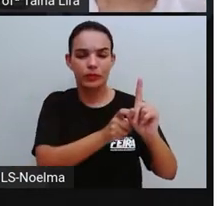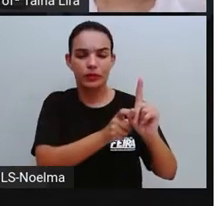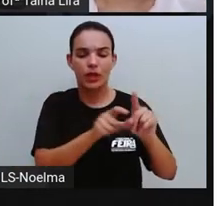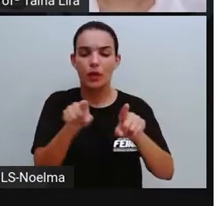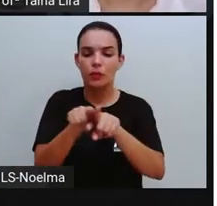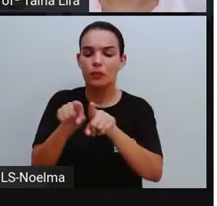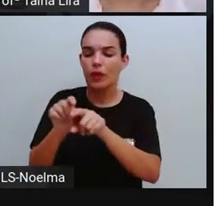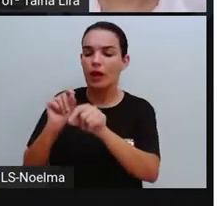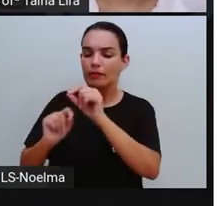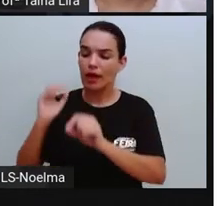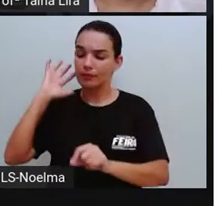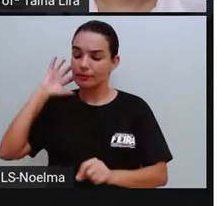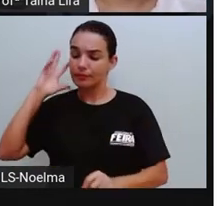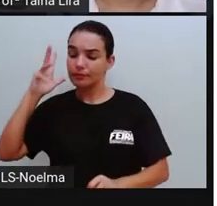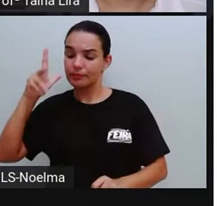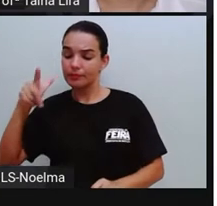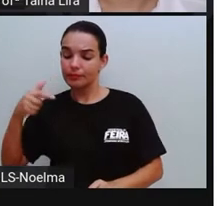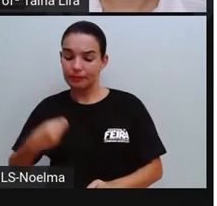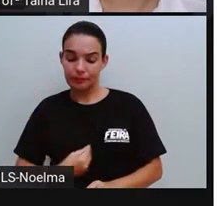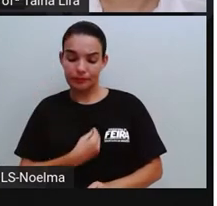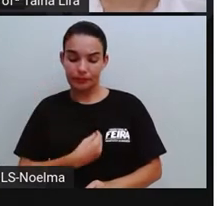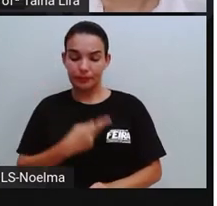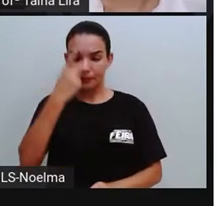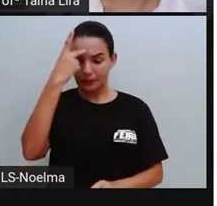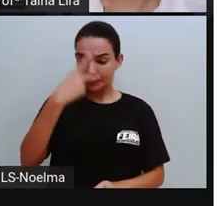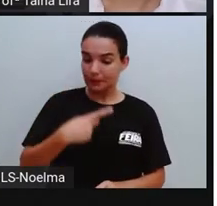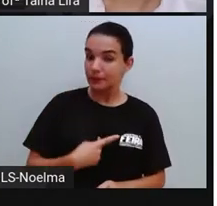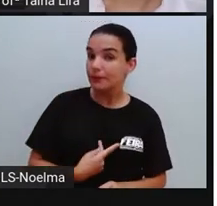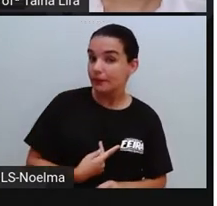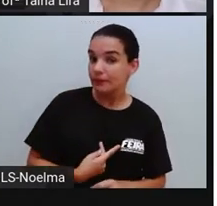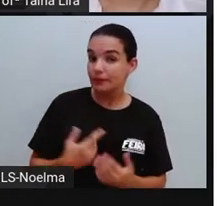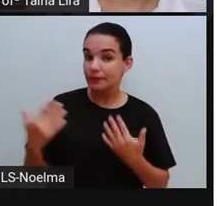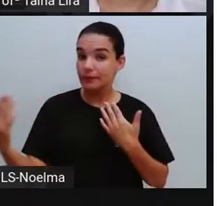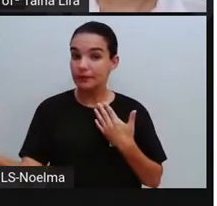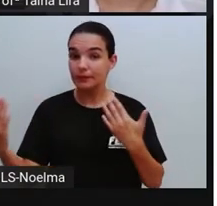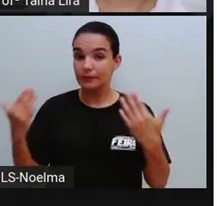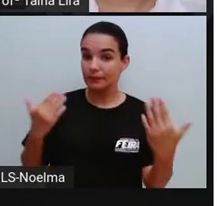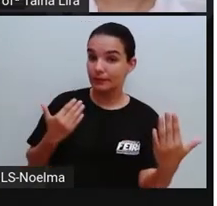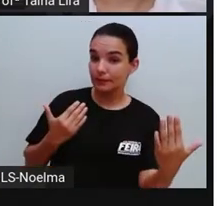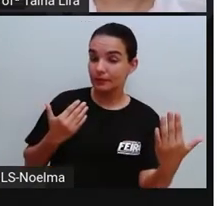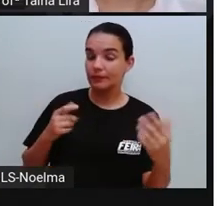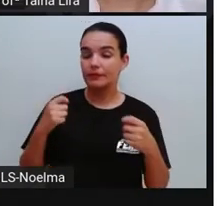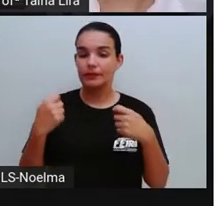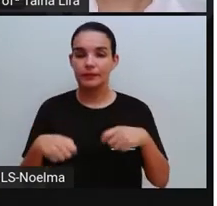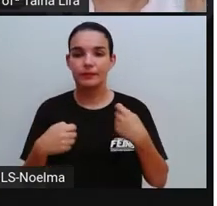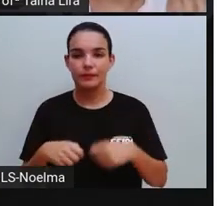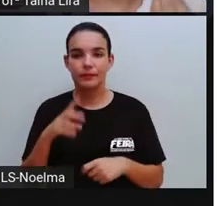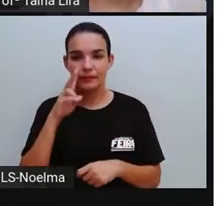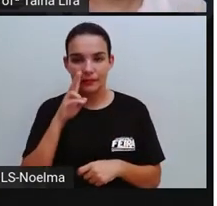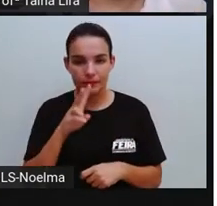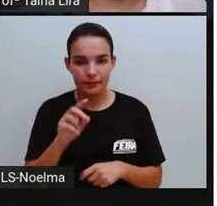biografia e autobiografia? Então, a biografia é um texto escrito por outra pessoa,